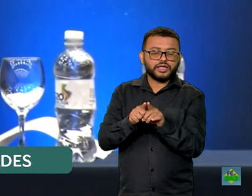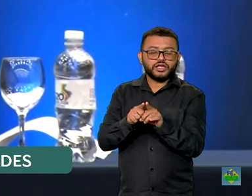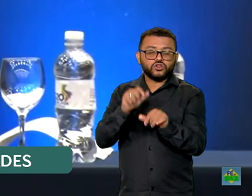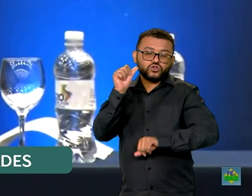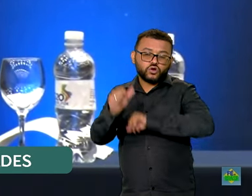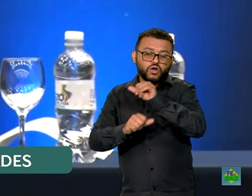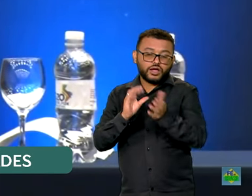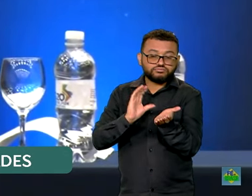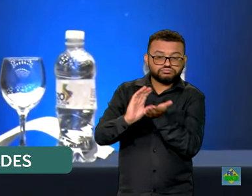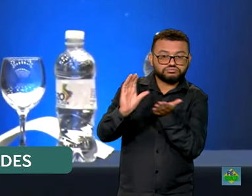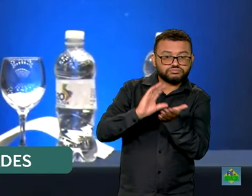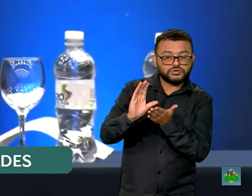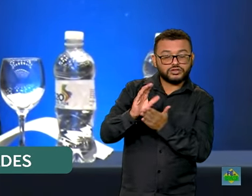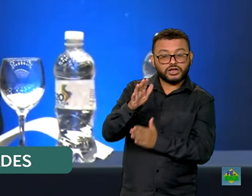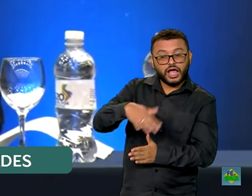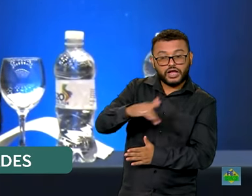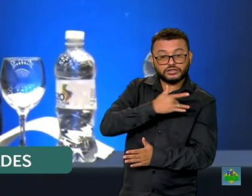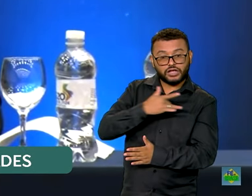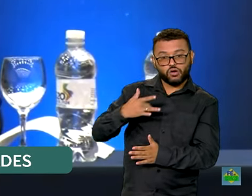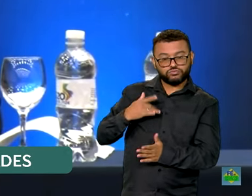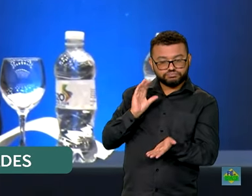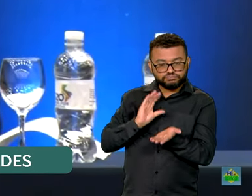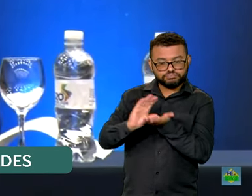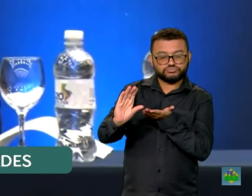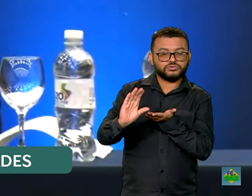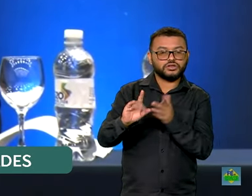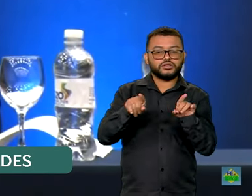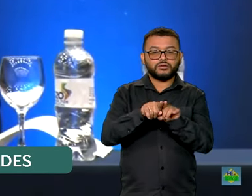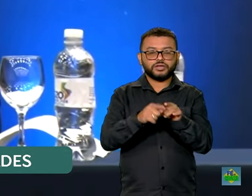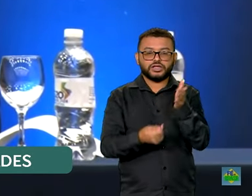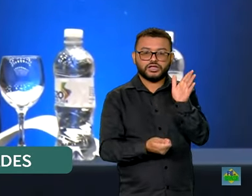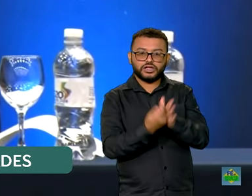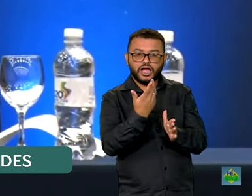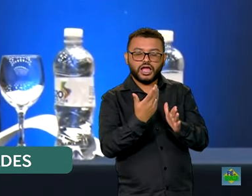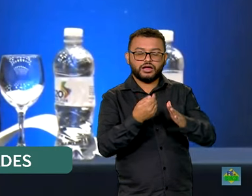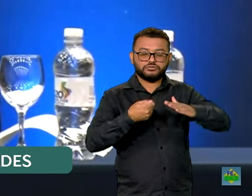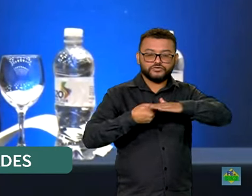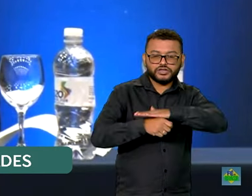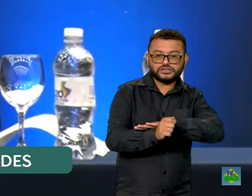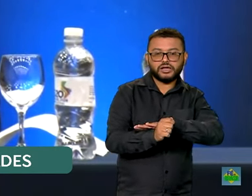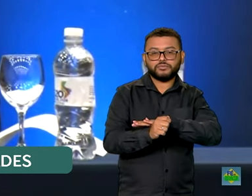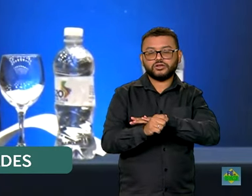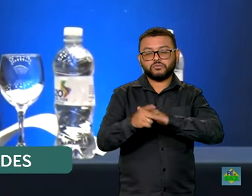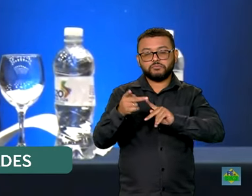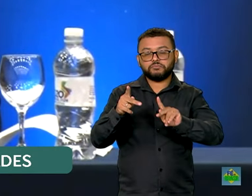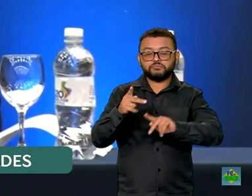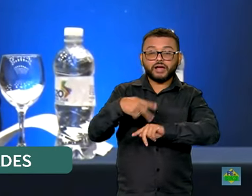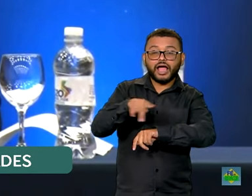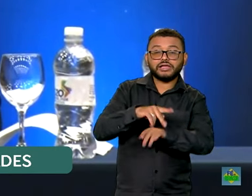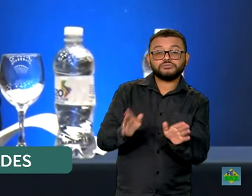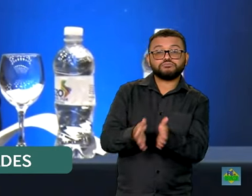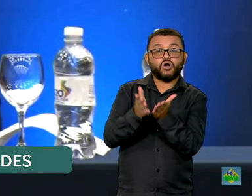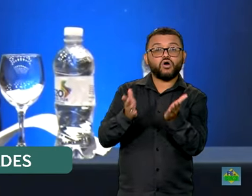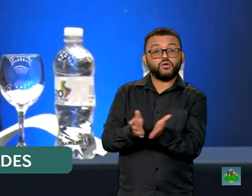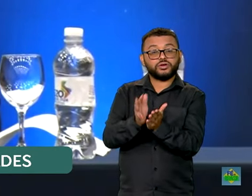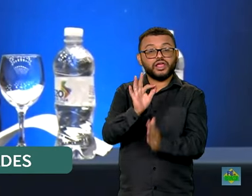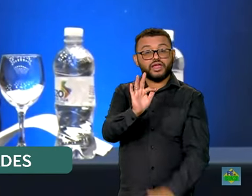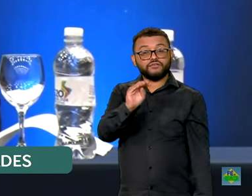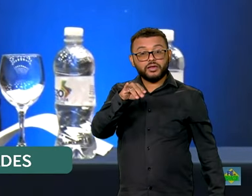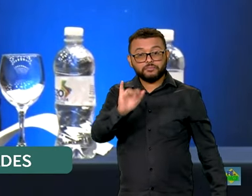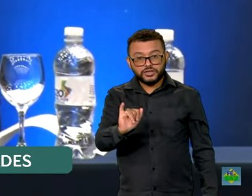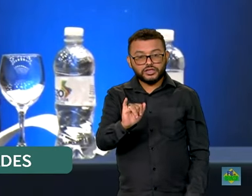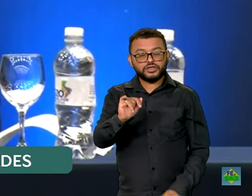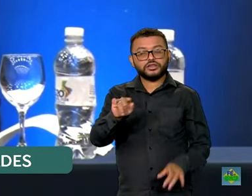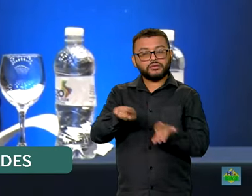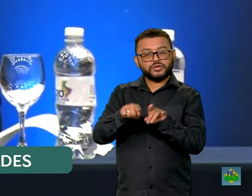troca de investimentos na saúde e em outras áreas. Ampliar recursos aos países mais pobres no FMI e avançar nas reformas de